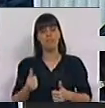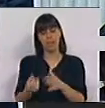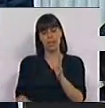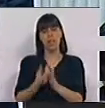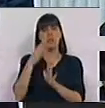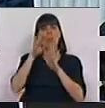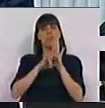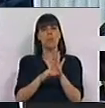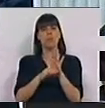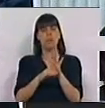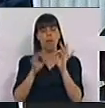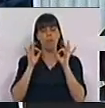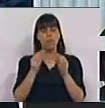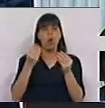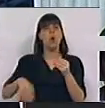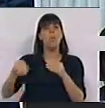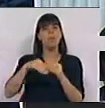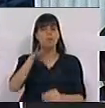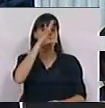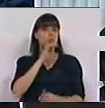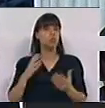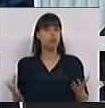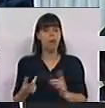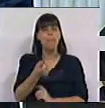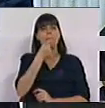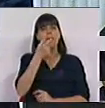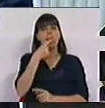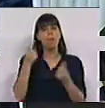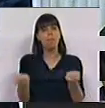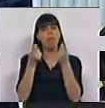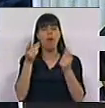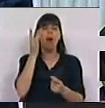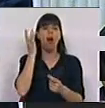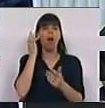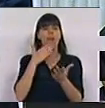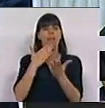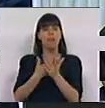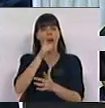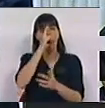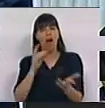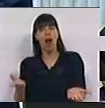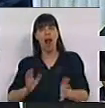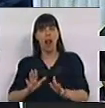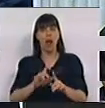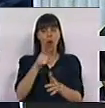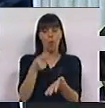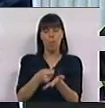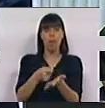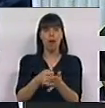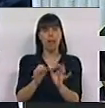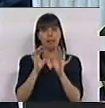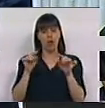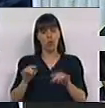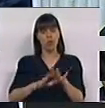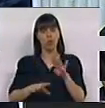criação de um programa próprio que envolva a comparticipação do Estado em medicamentos promotores ou facilitadores da desabituação. O seu pagamento, tal